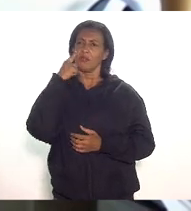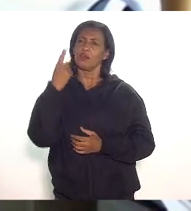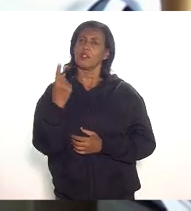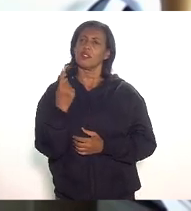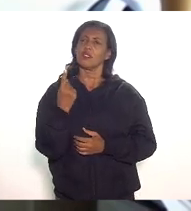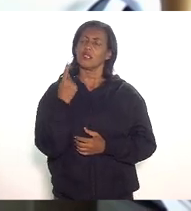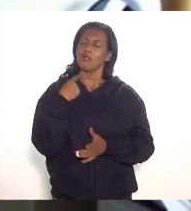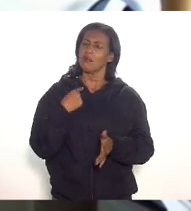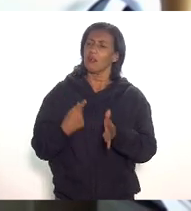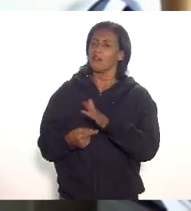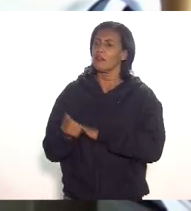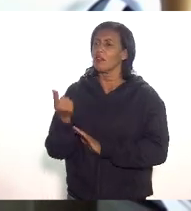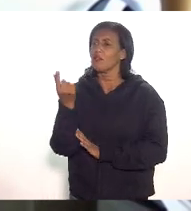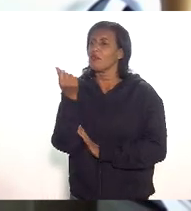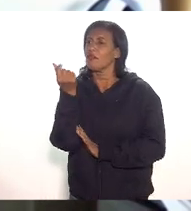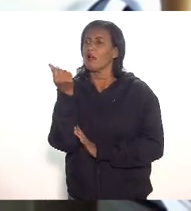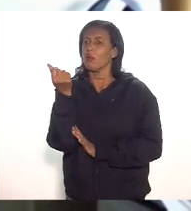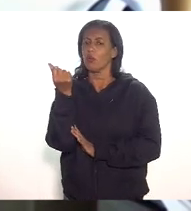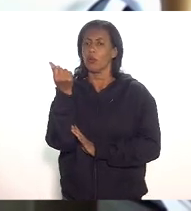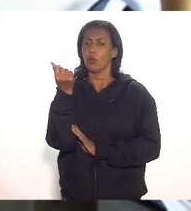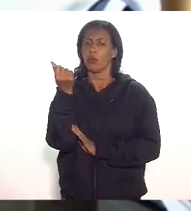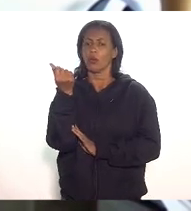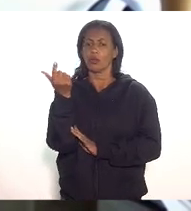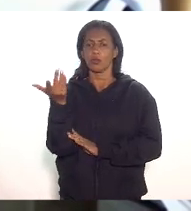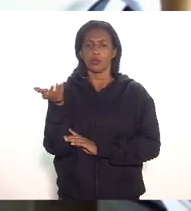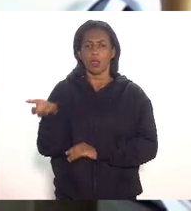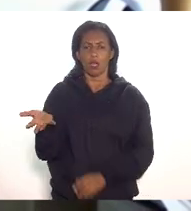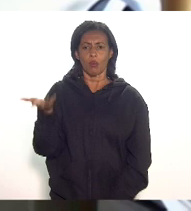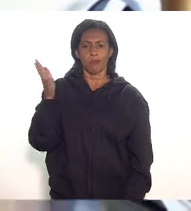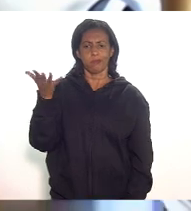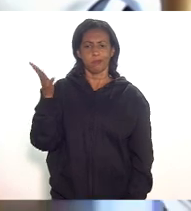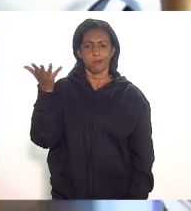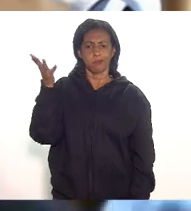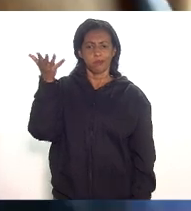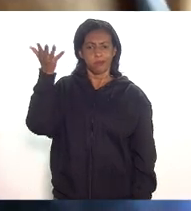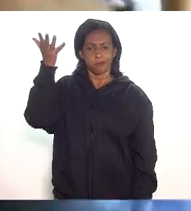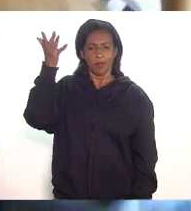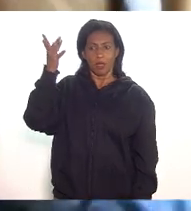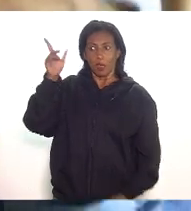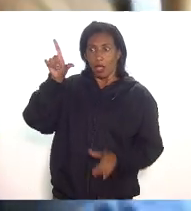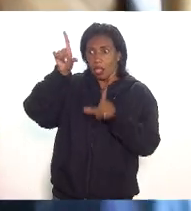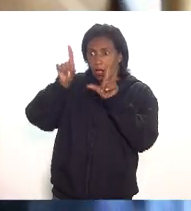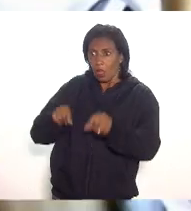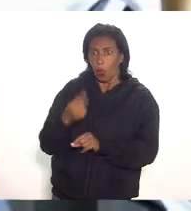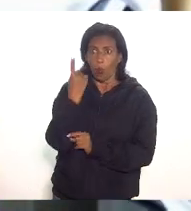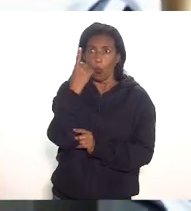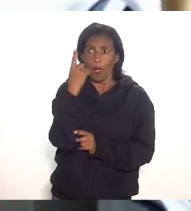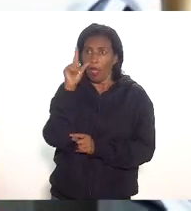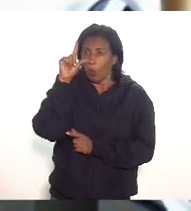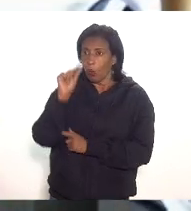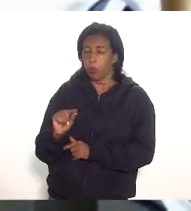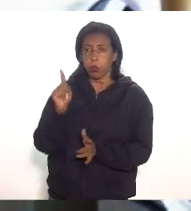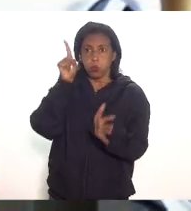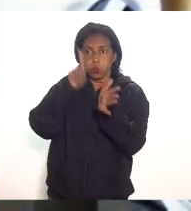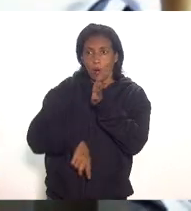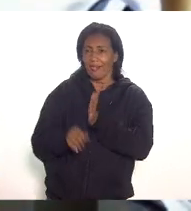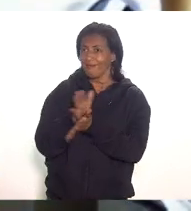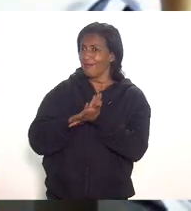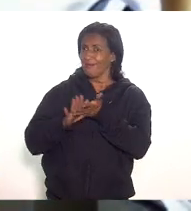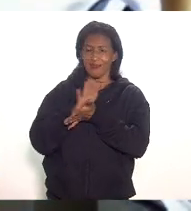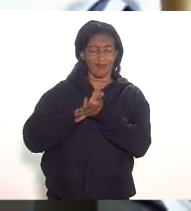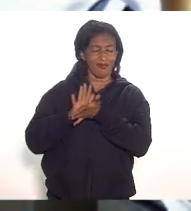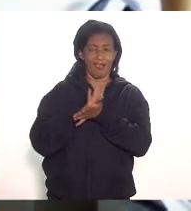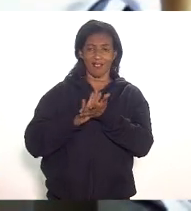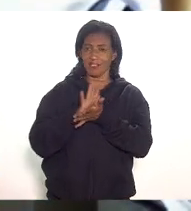o preço ao consumidor só faz aumentar não tem redução de um real para o consumidor